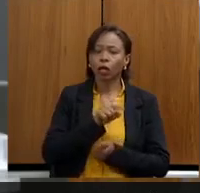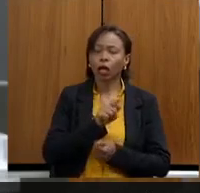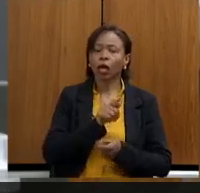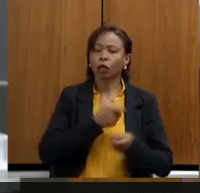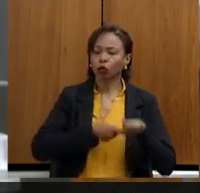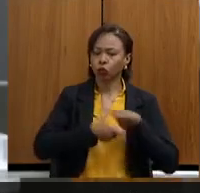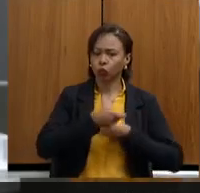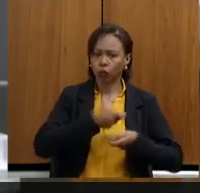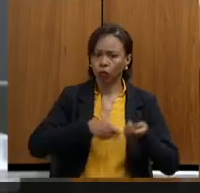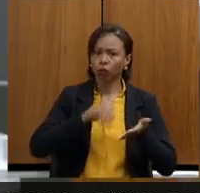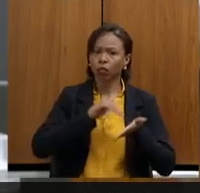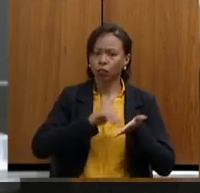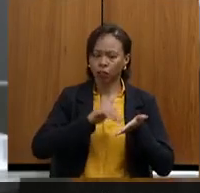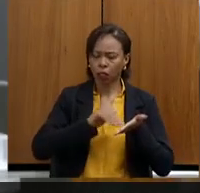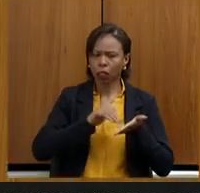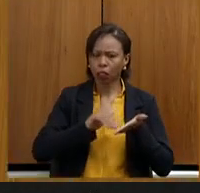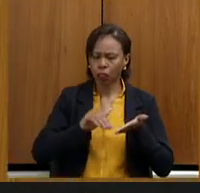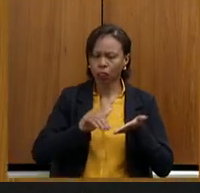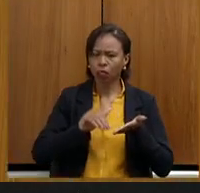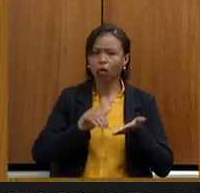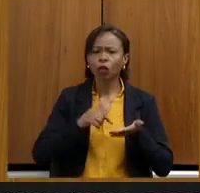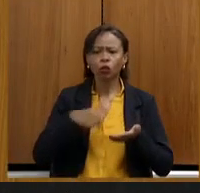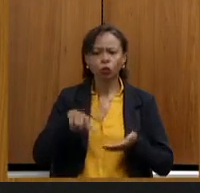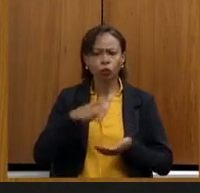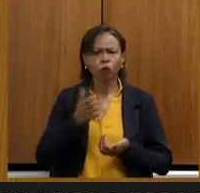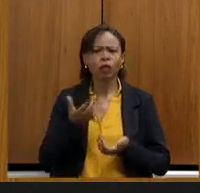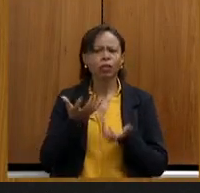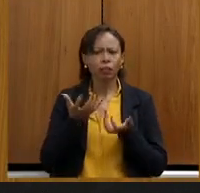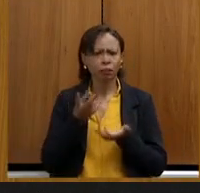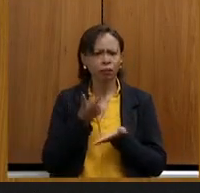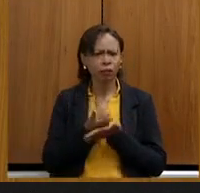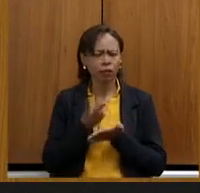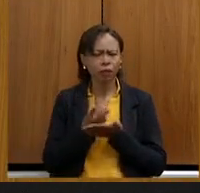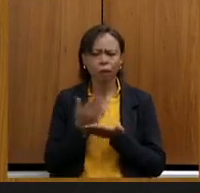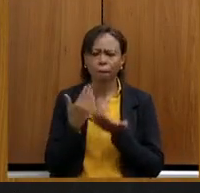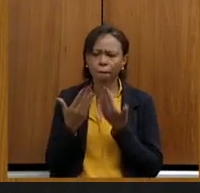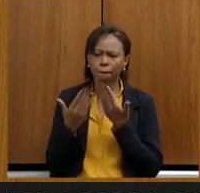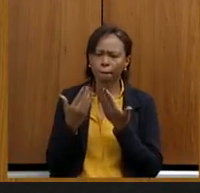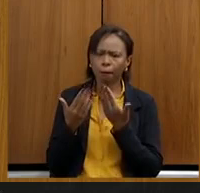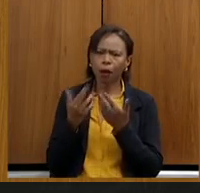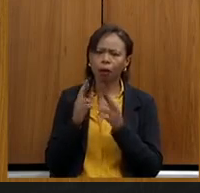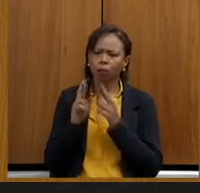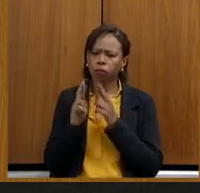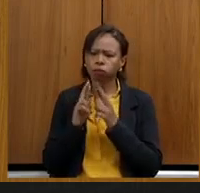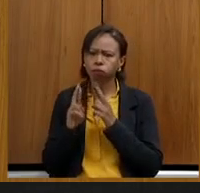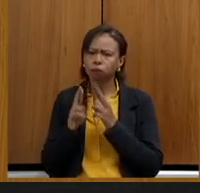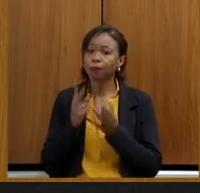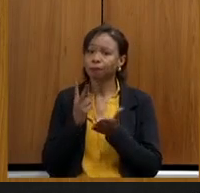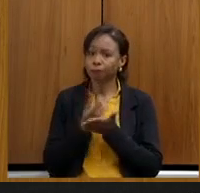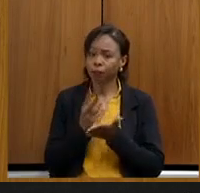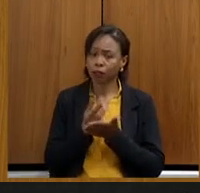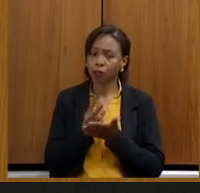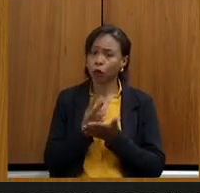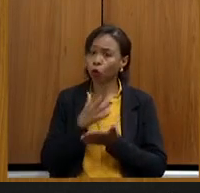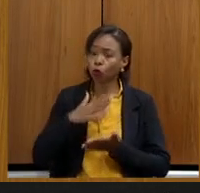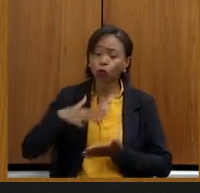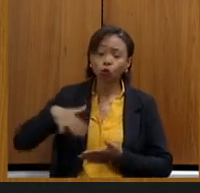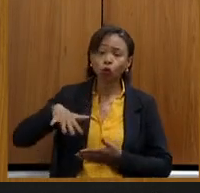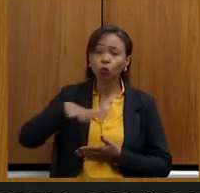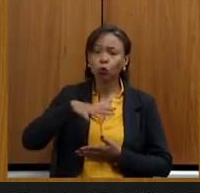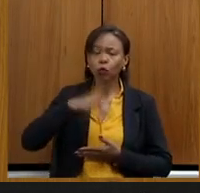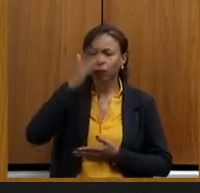Temos primado por um diálogo constante com todos aqueles que podem contribuir nas nossas